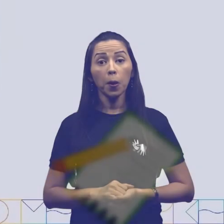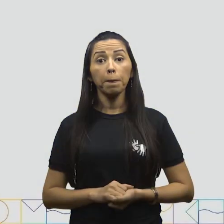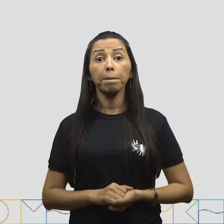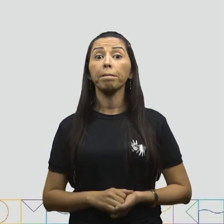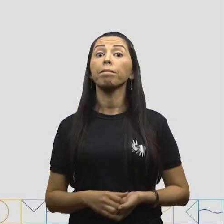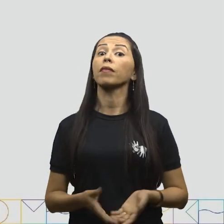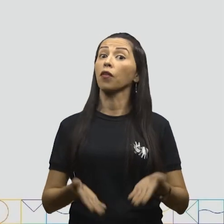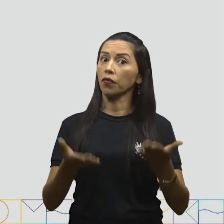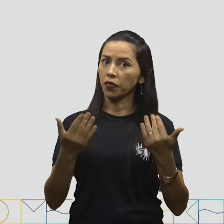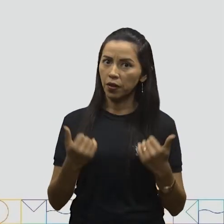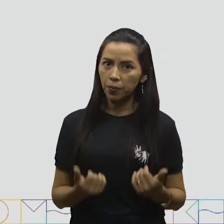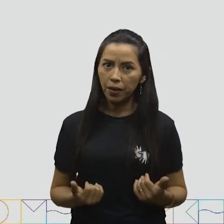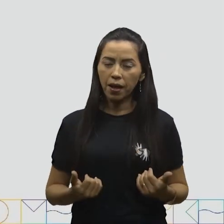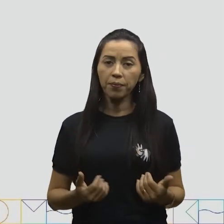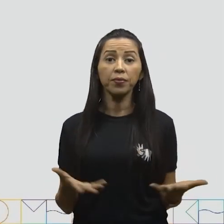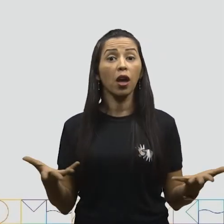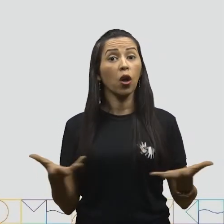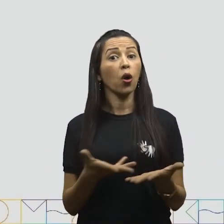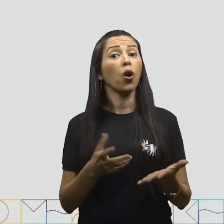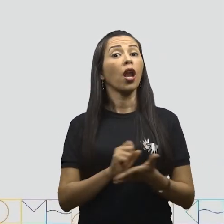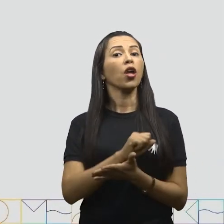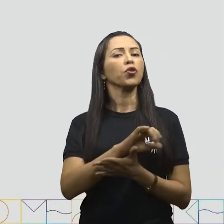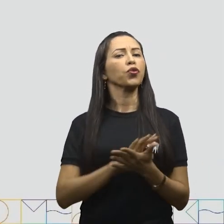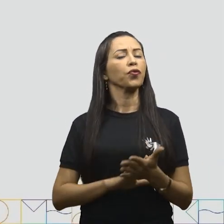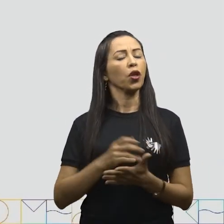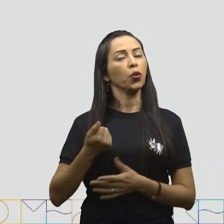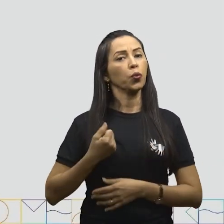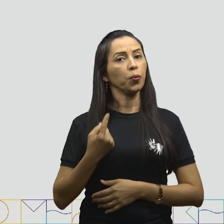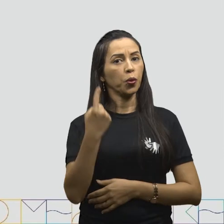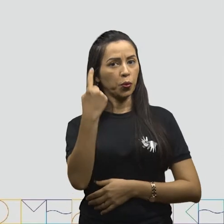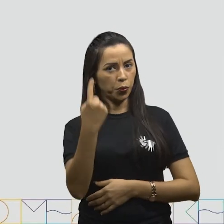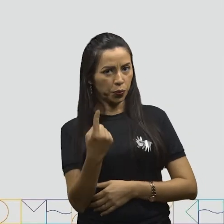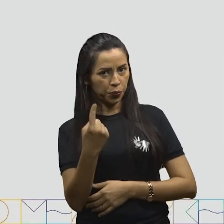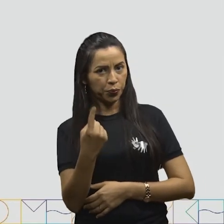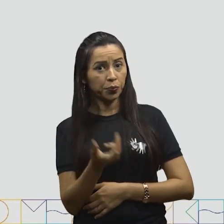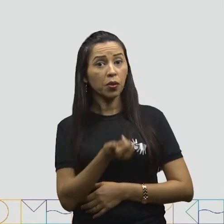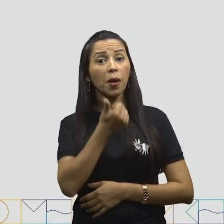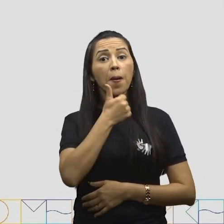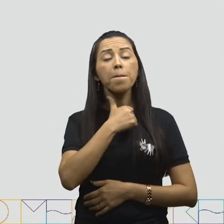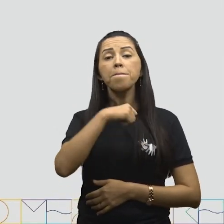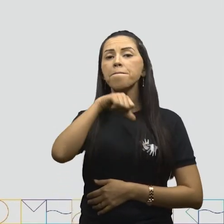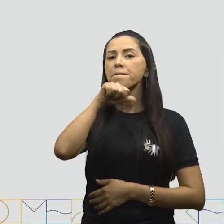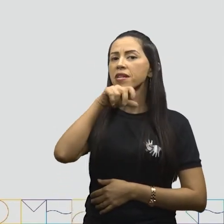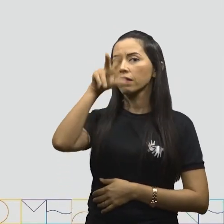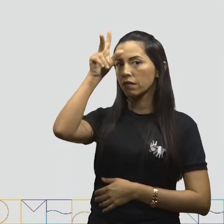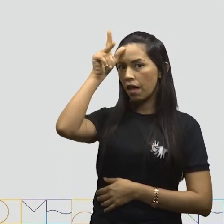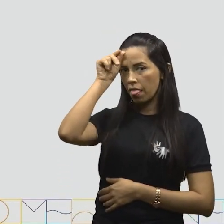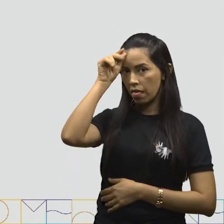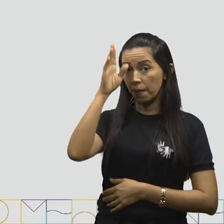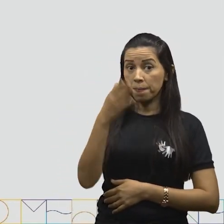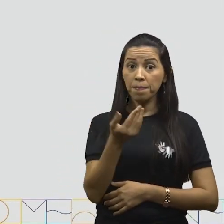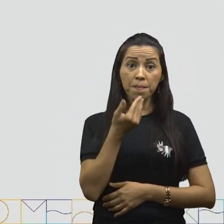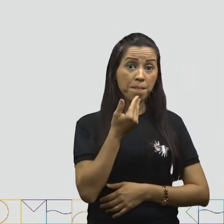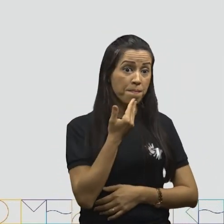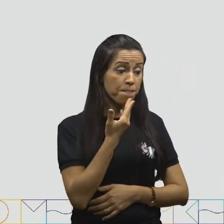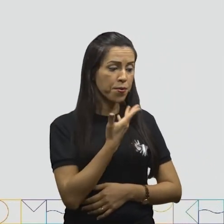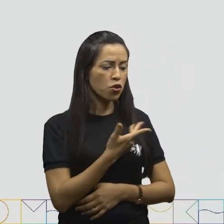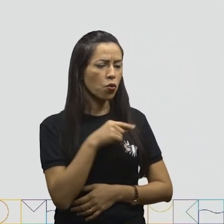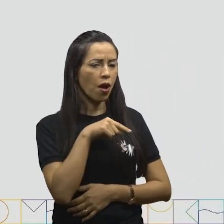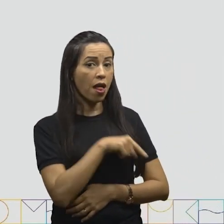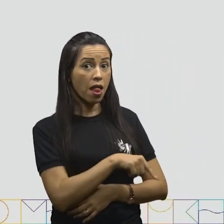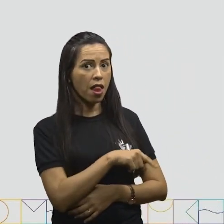Vamos lá para a nossa atividade 1. A mãe de Tainá pediu que ela